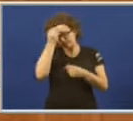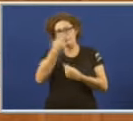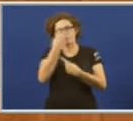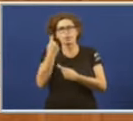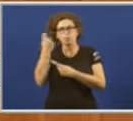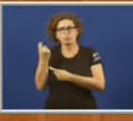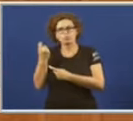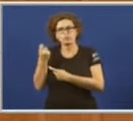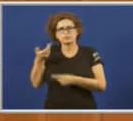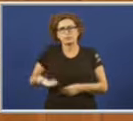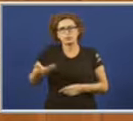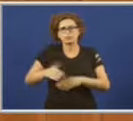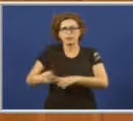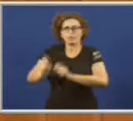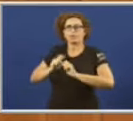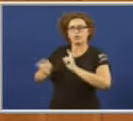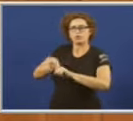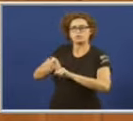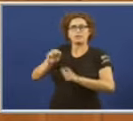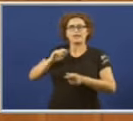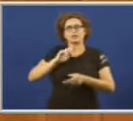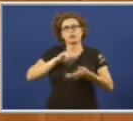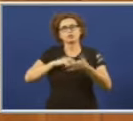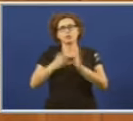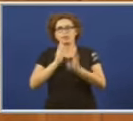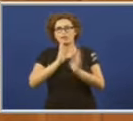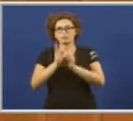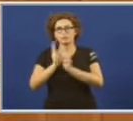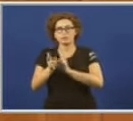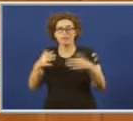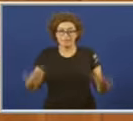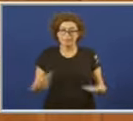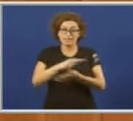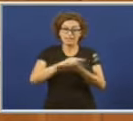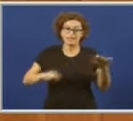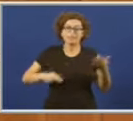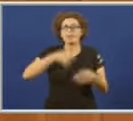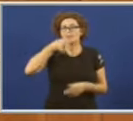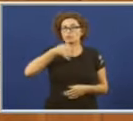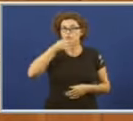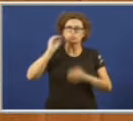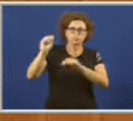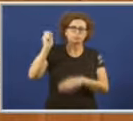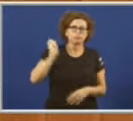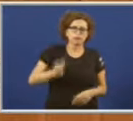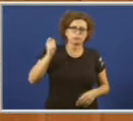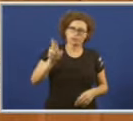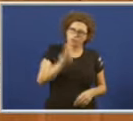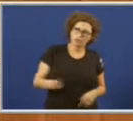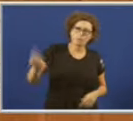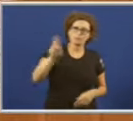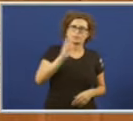respostas que necesitamos. É esta Galiza que nos debuxa no seu discurso diario Partido Popular a única